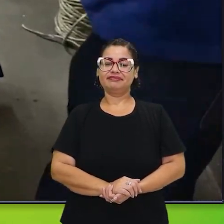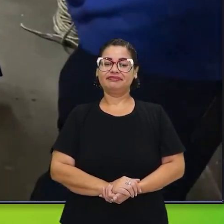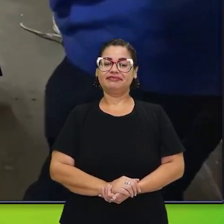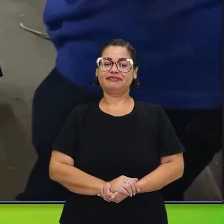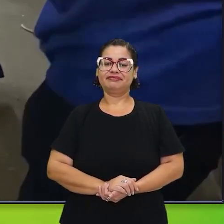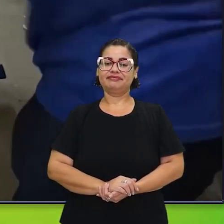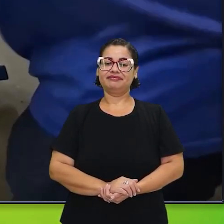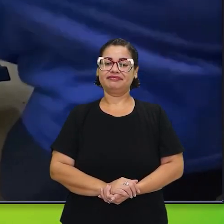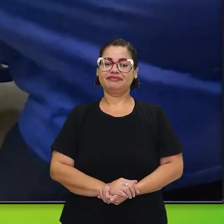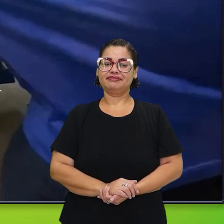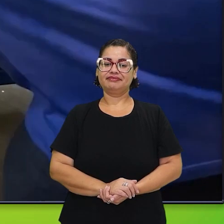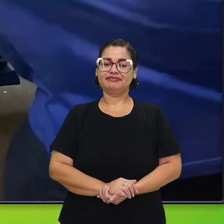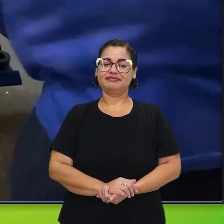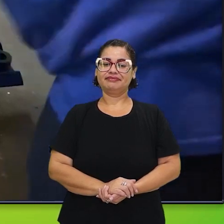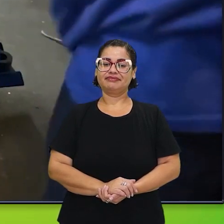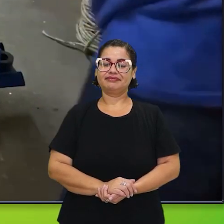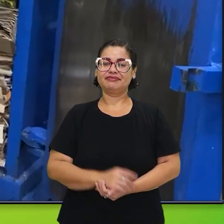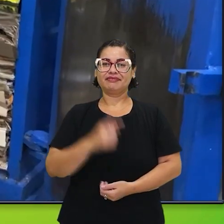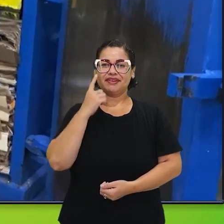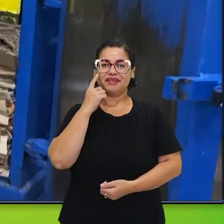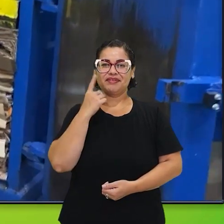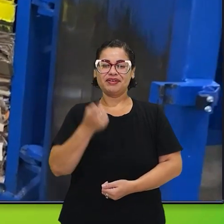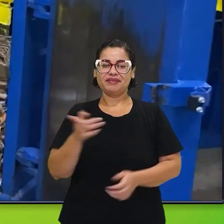Ficam desse jeito aqui, ó.